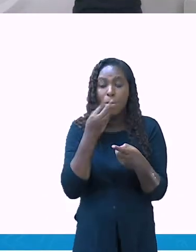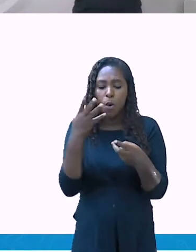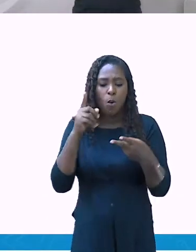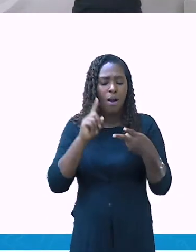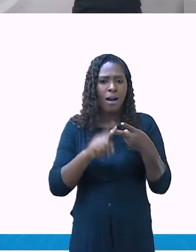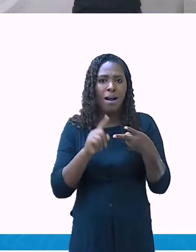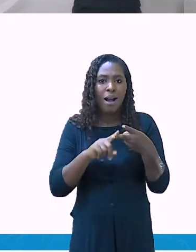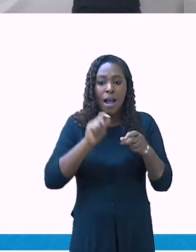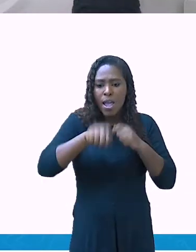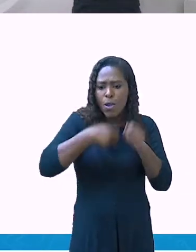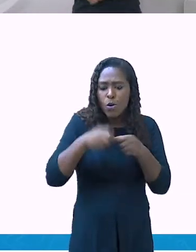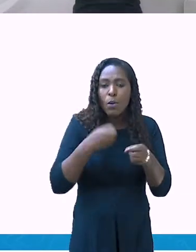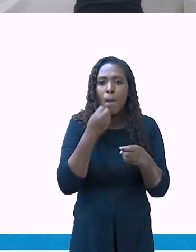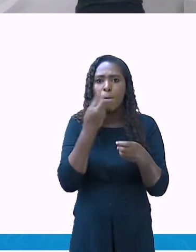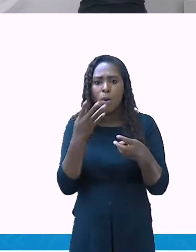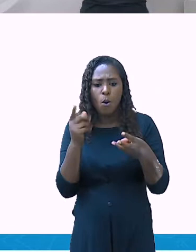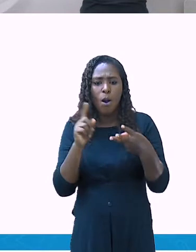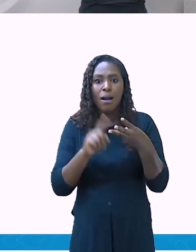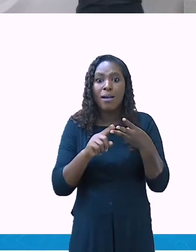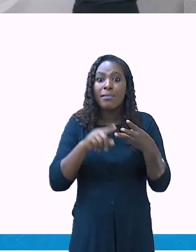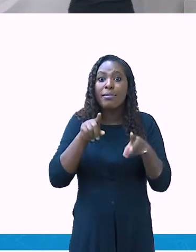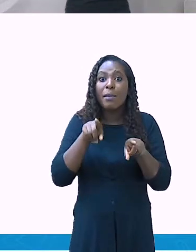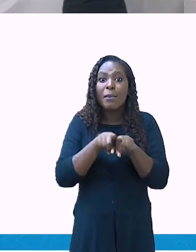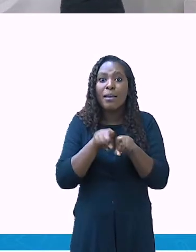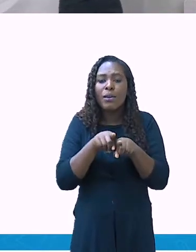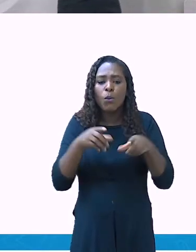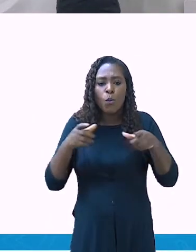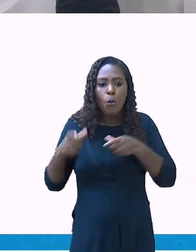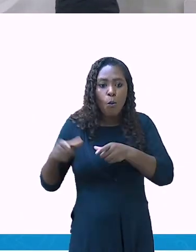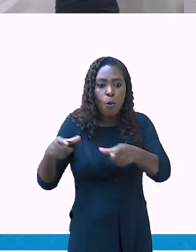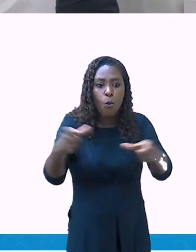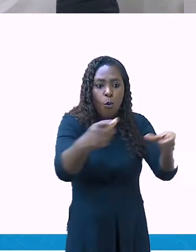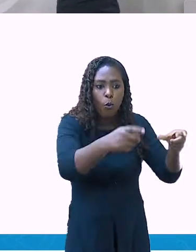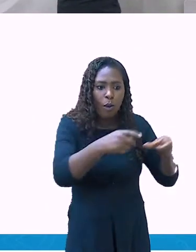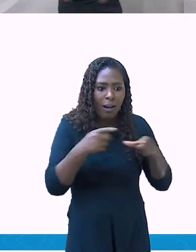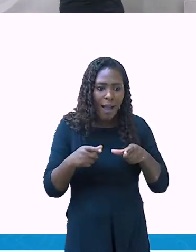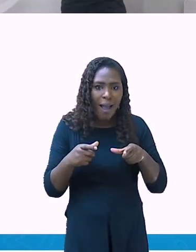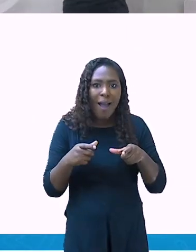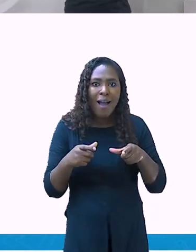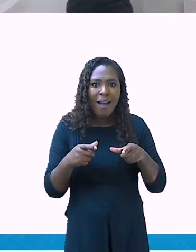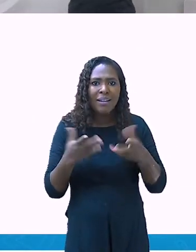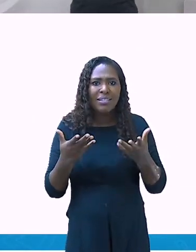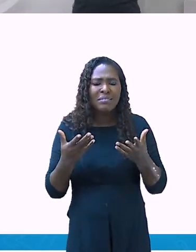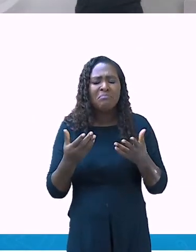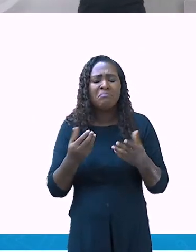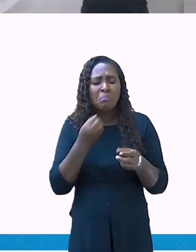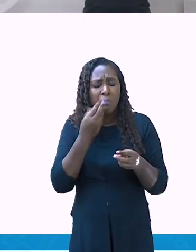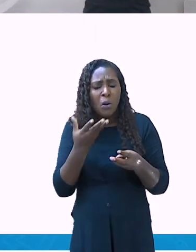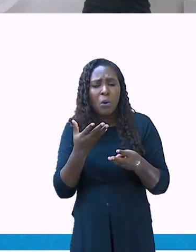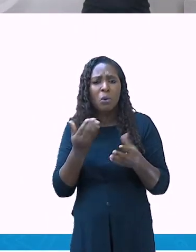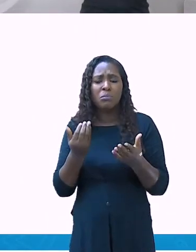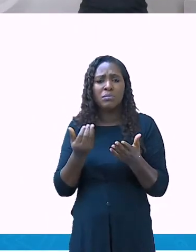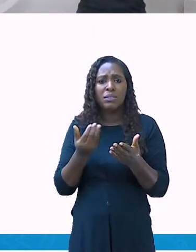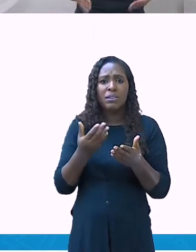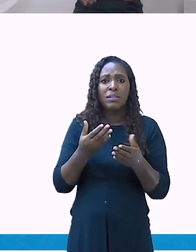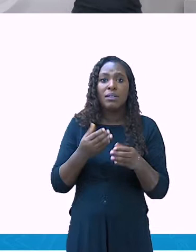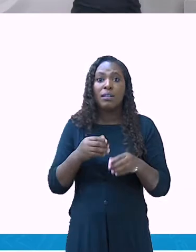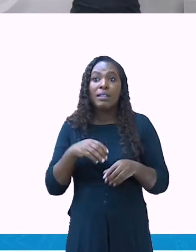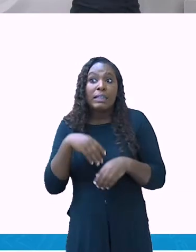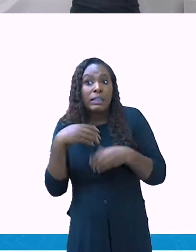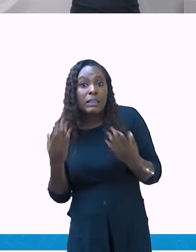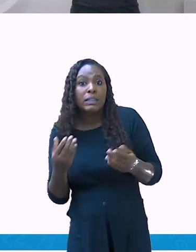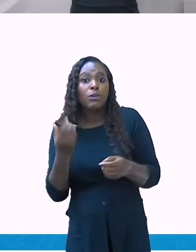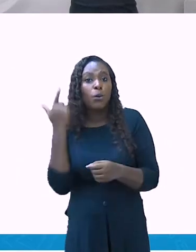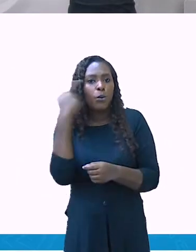O resultado disso foi a descoberta de diversos locais desconhecidos pelos europeus, além da